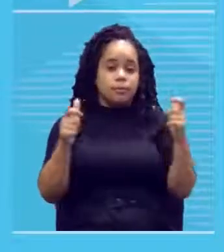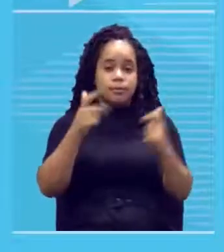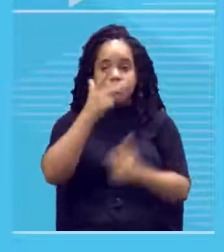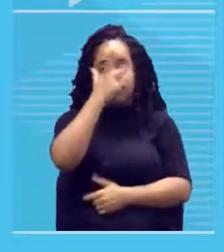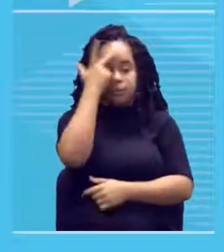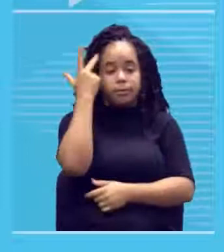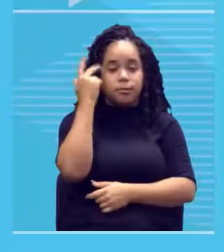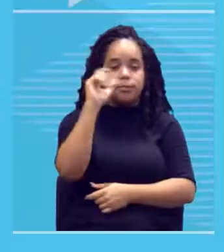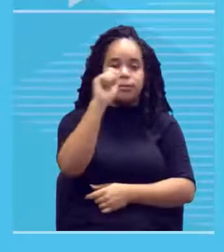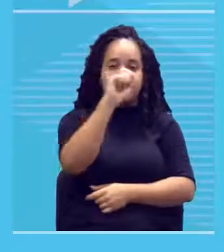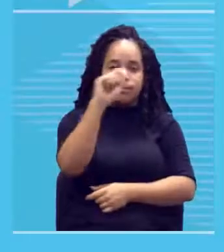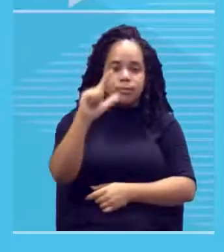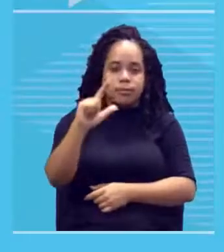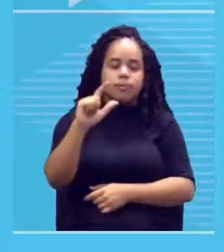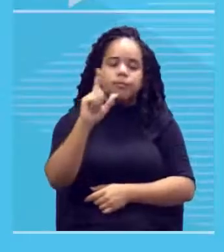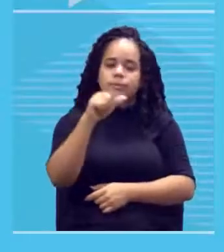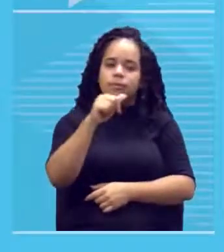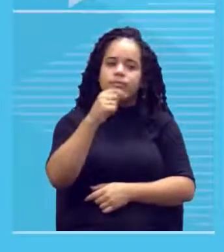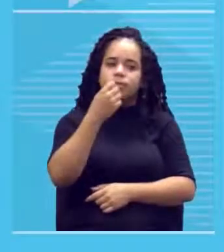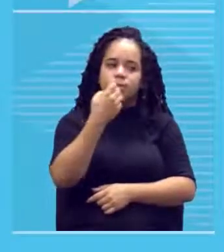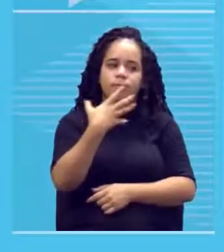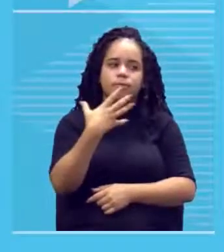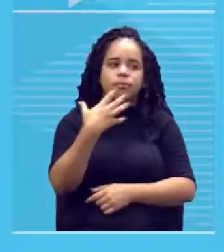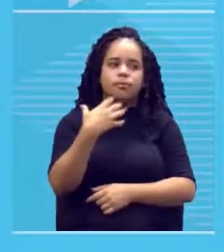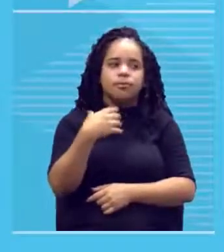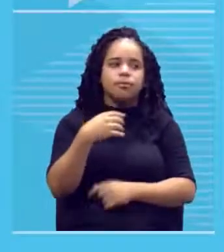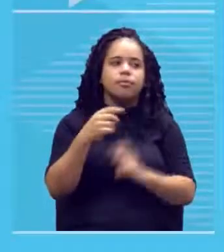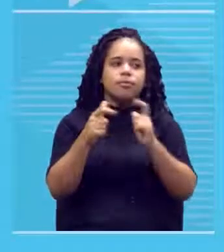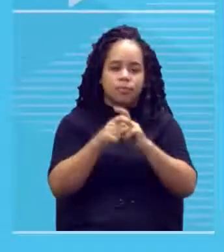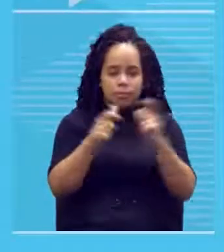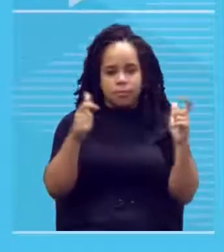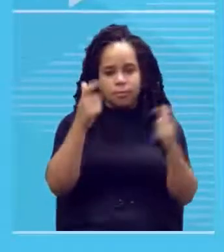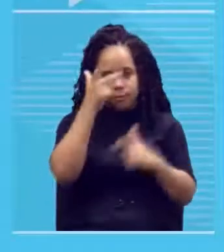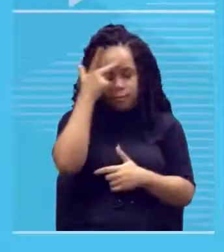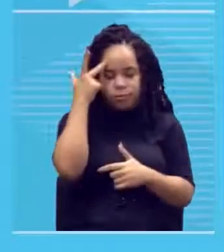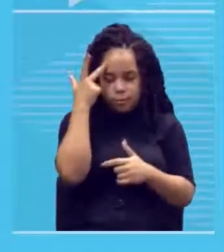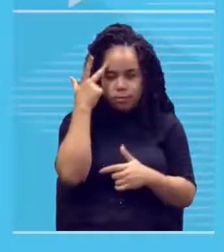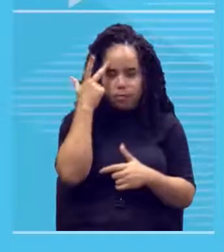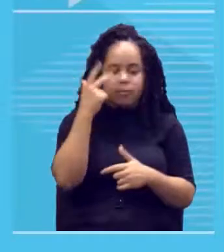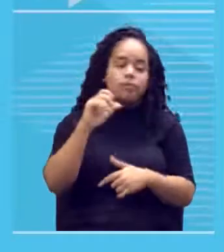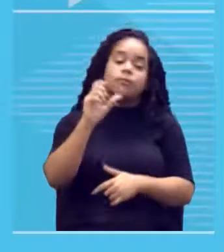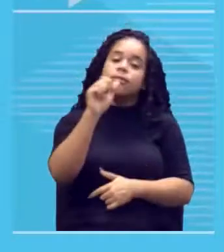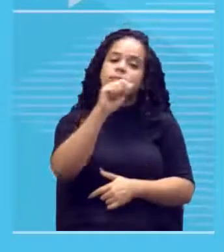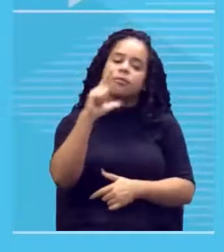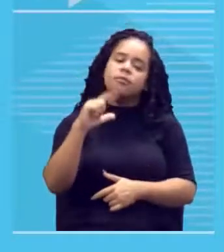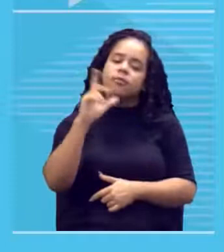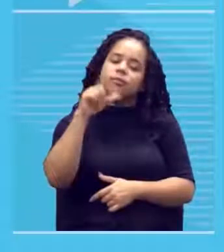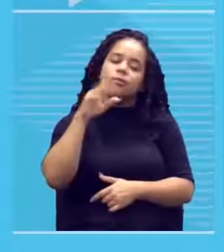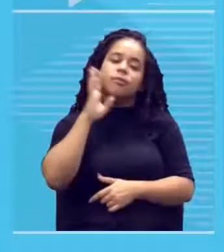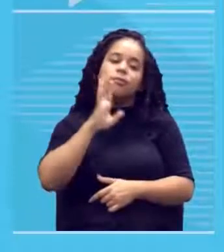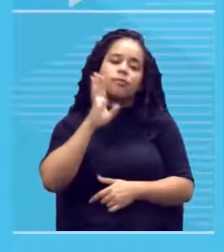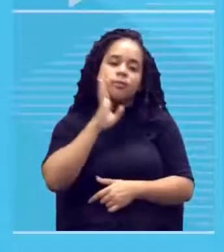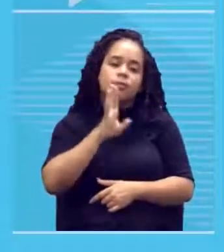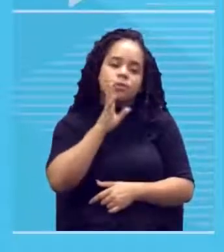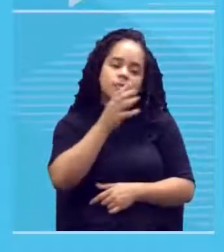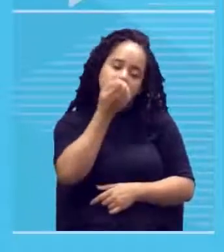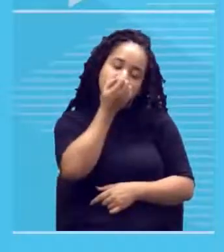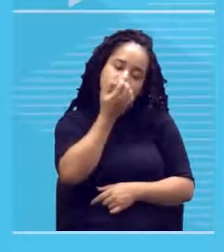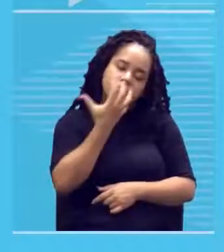azul é uma cor aceitável. Para a grande maioria dos seres humanos, o azul é legal, todo mundo, ele é bem popular.